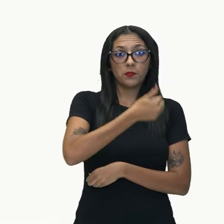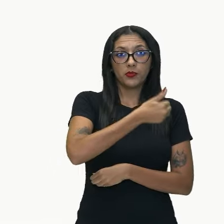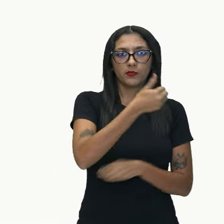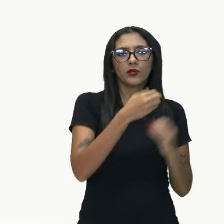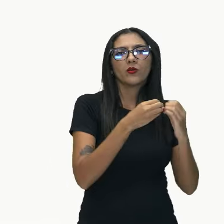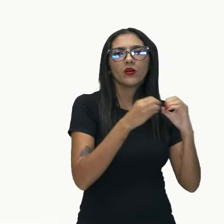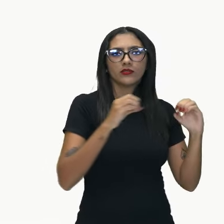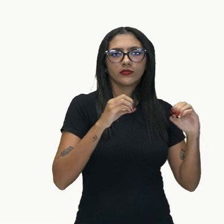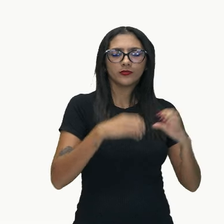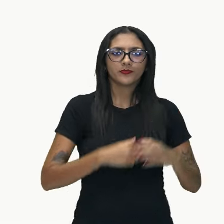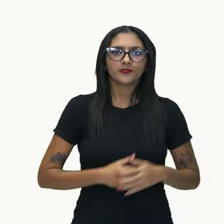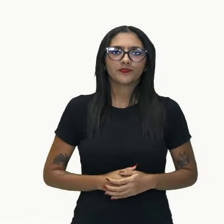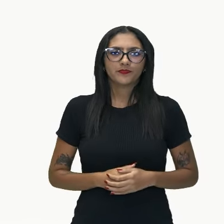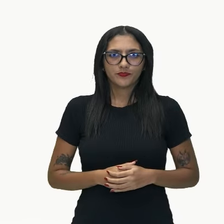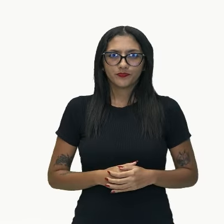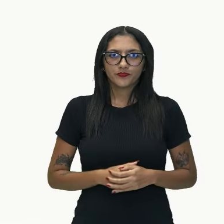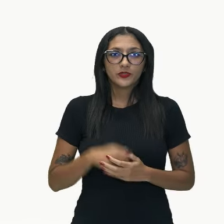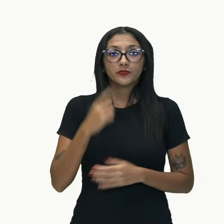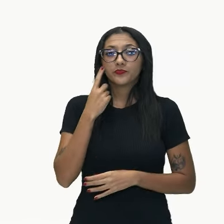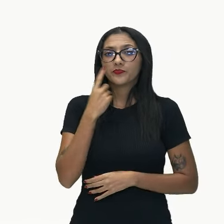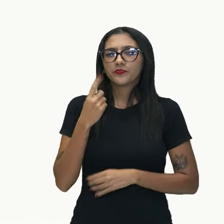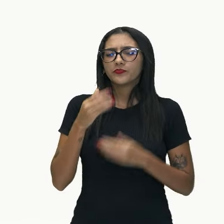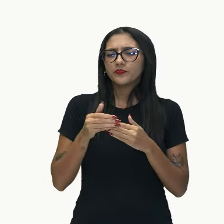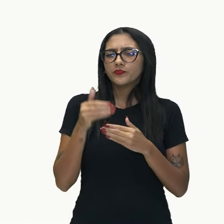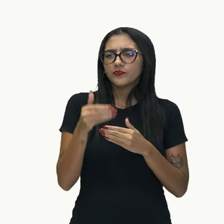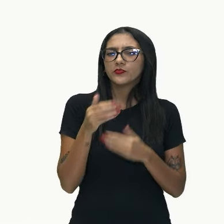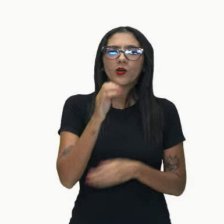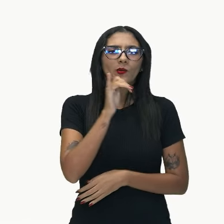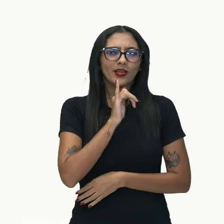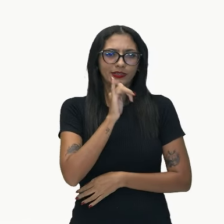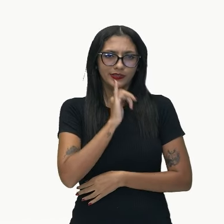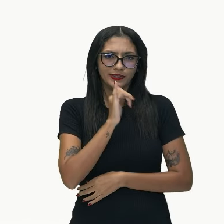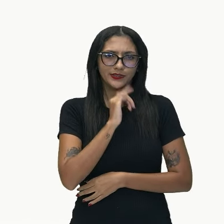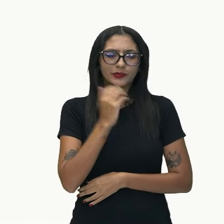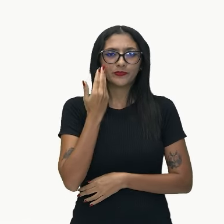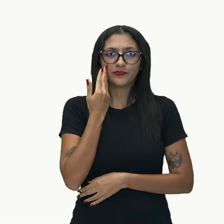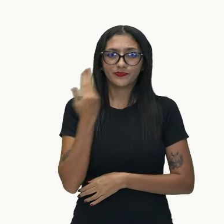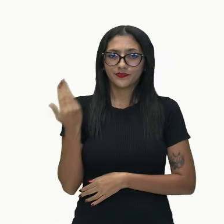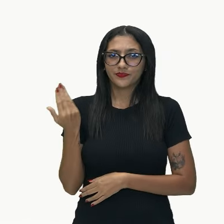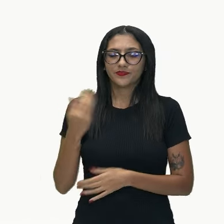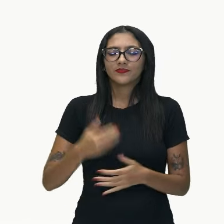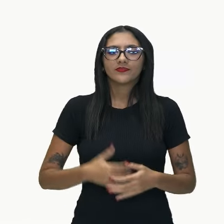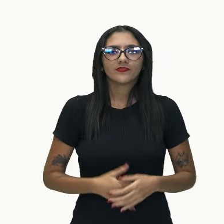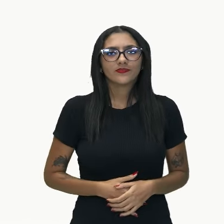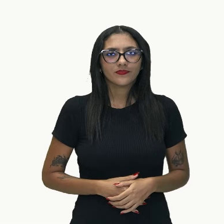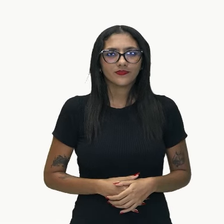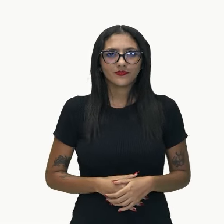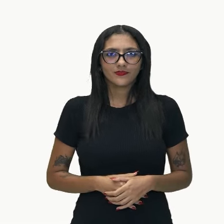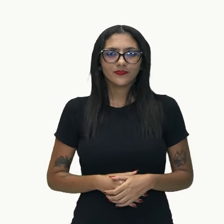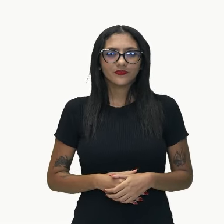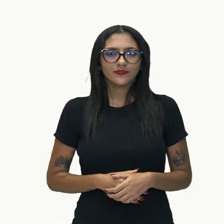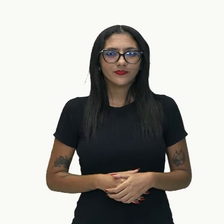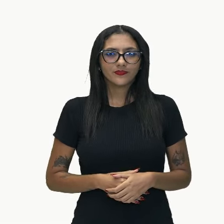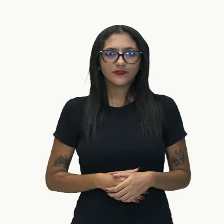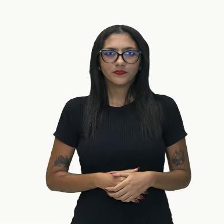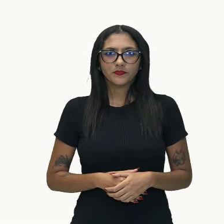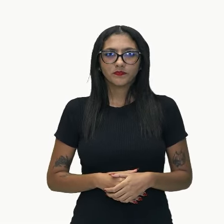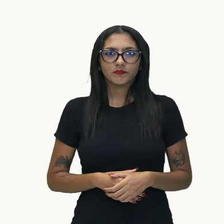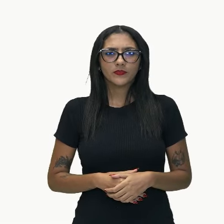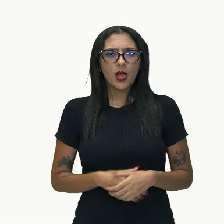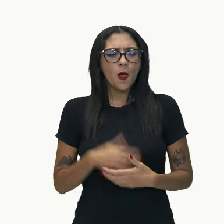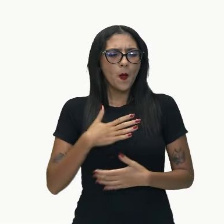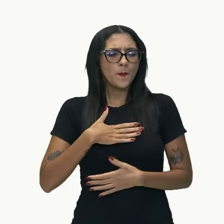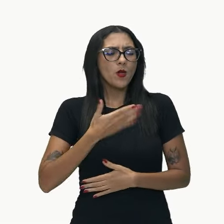Então, olhem só o nosso exemplo aí, avançando. Nosso primeiro exemplo nos mostra justamente isso. Meu amigo